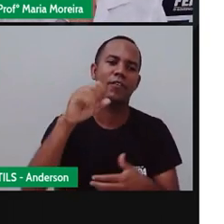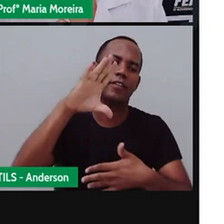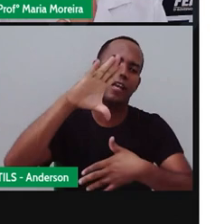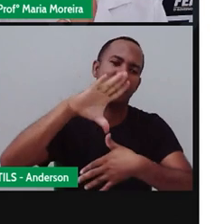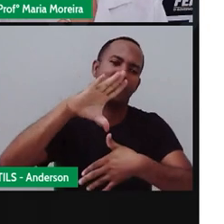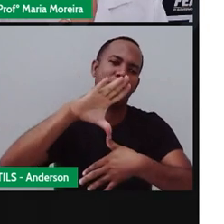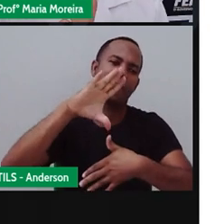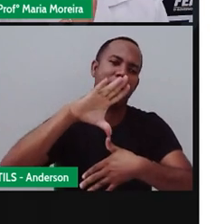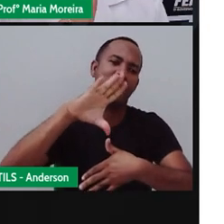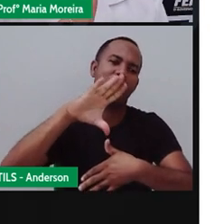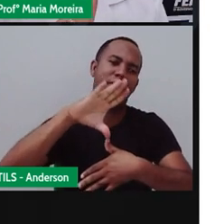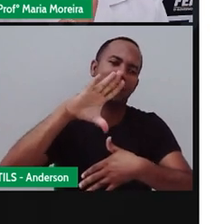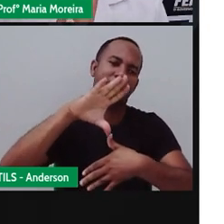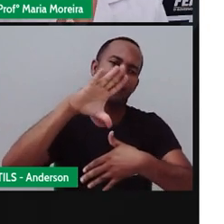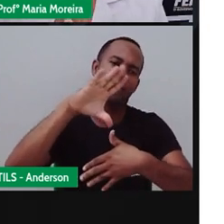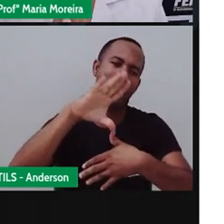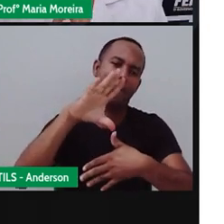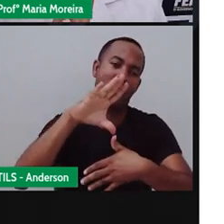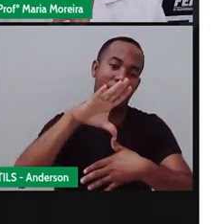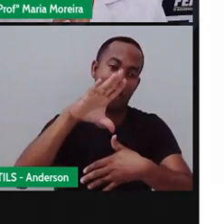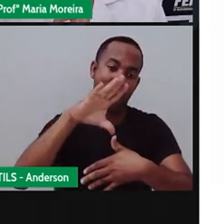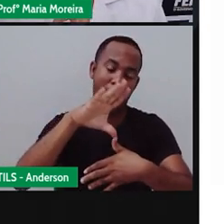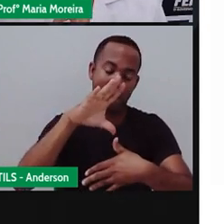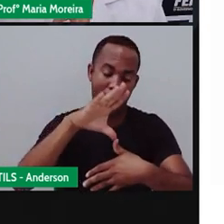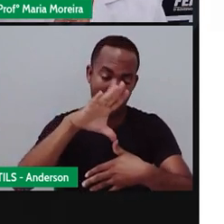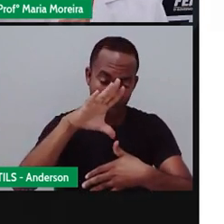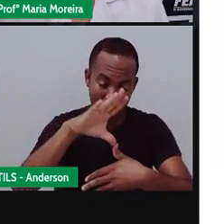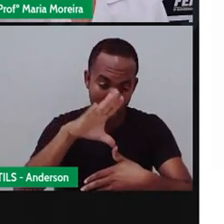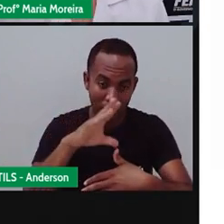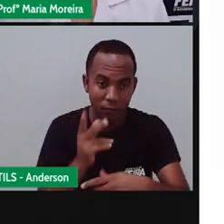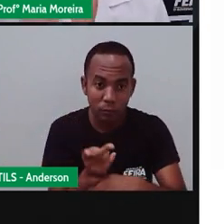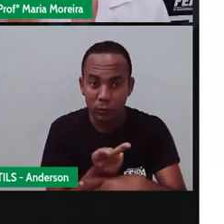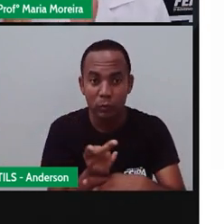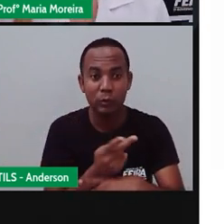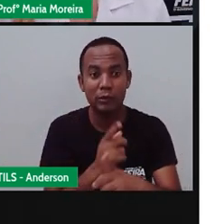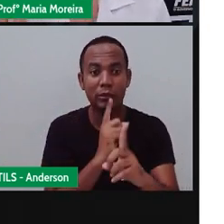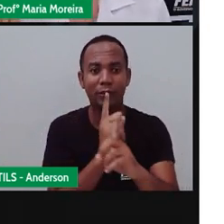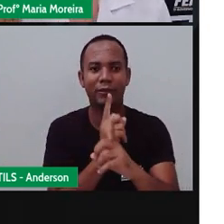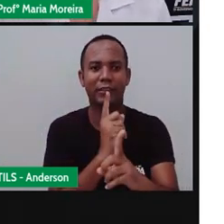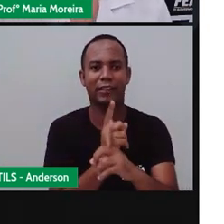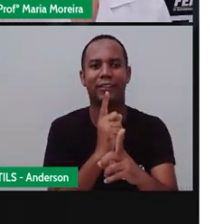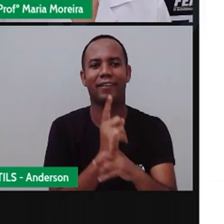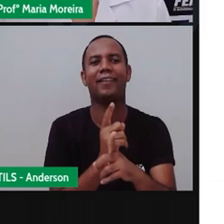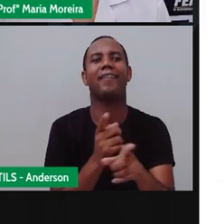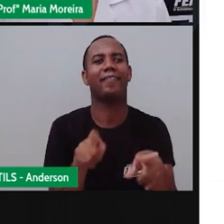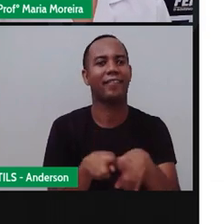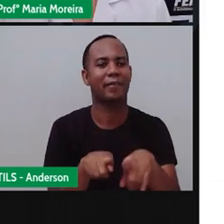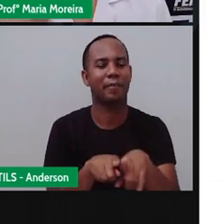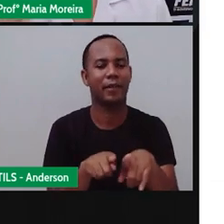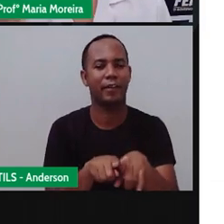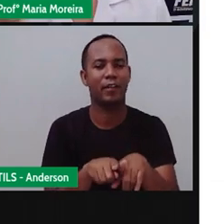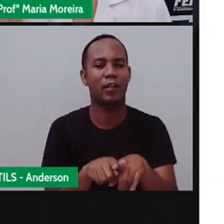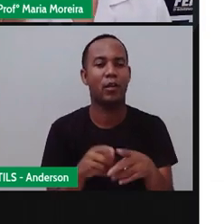para casa? Voltava. Com o mapa ele voltava, né? Então vamos aprender hoje o que?